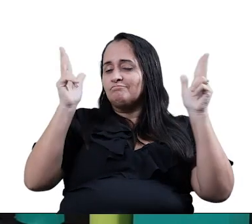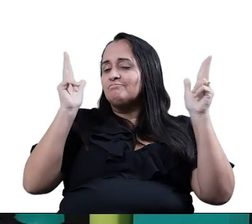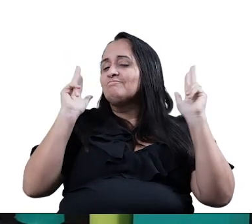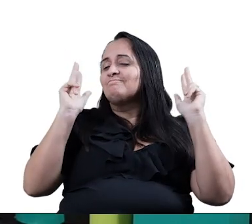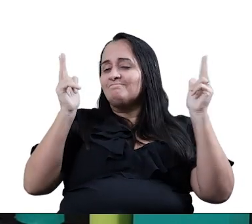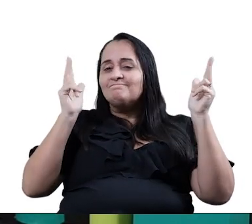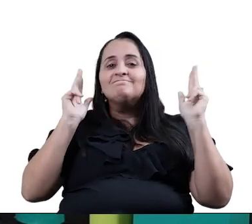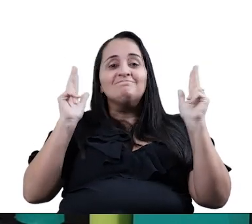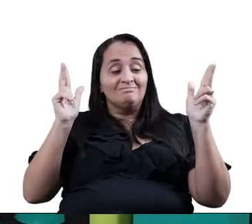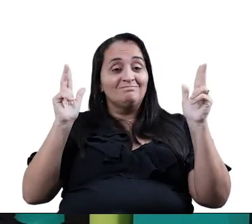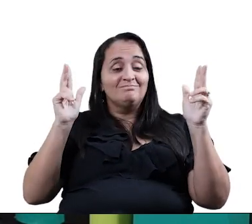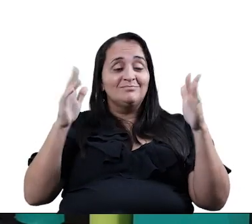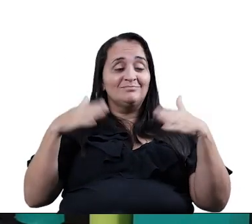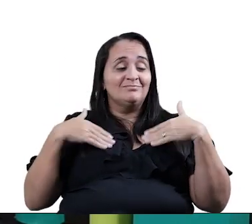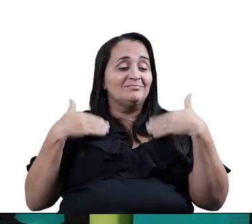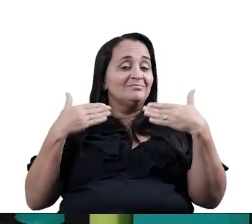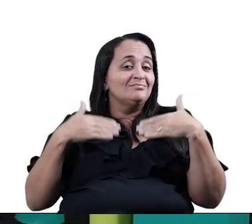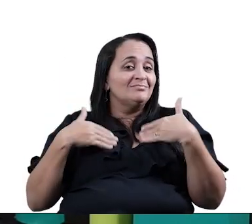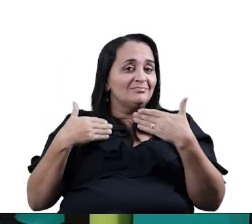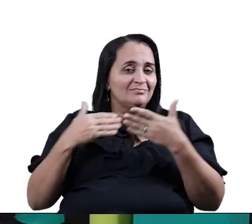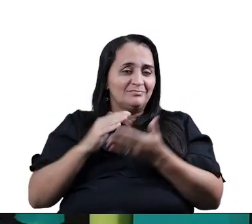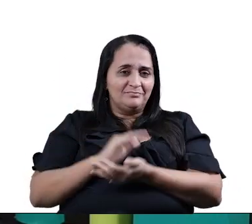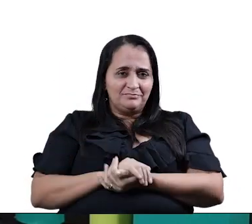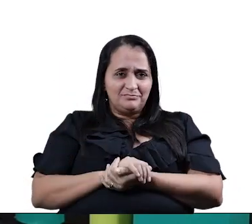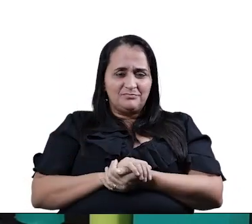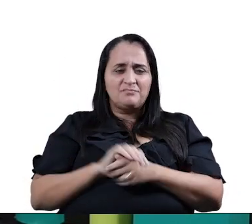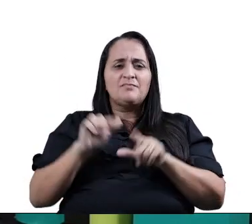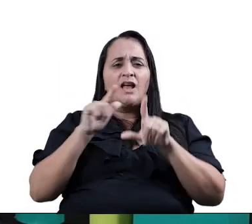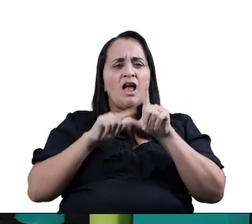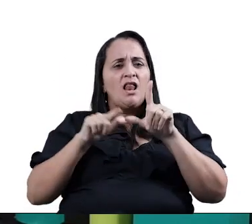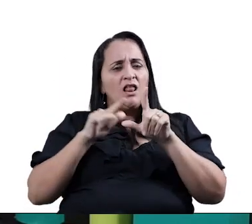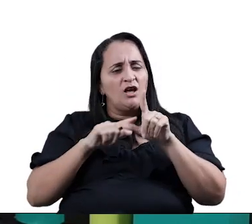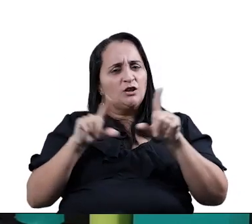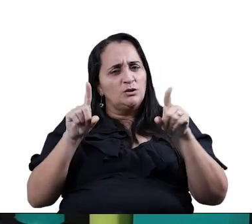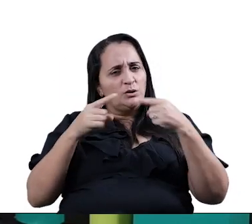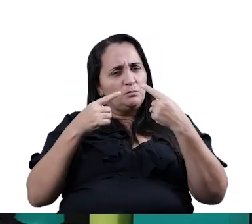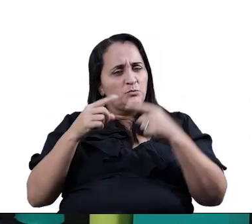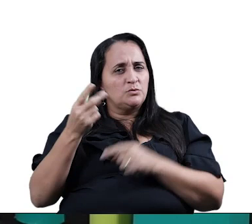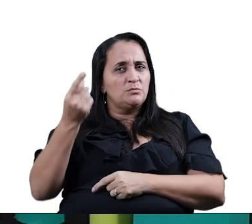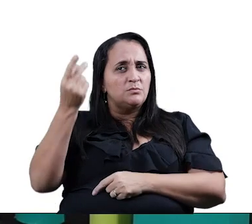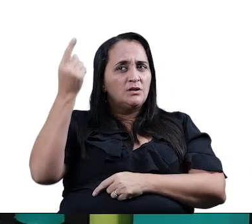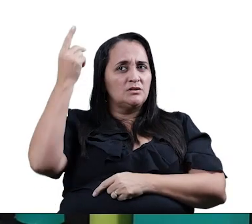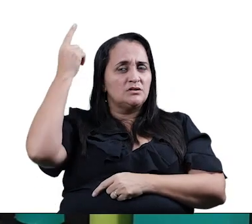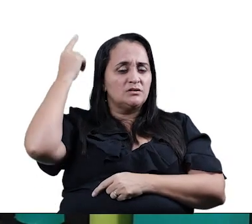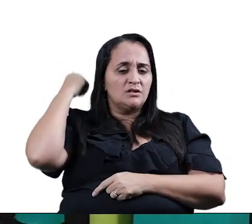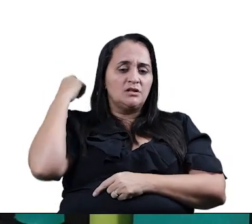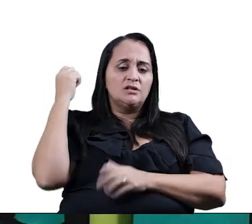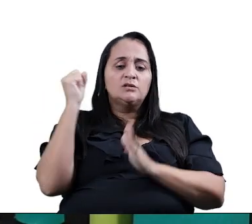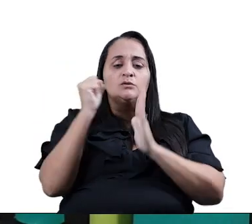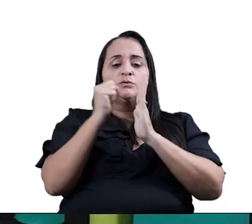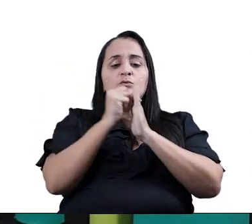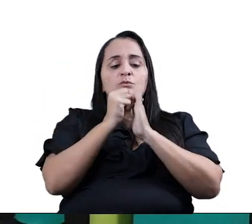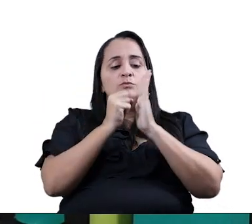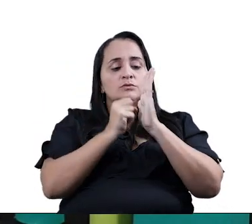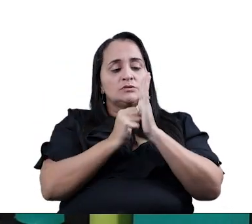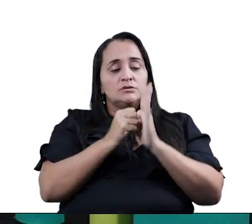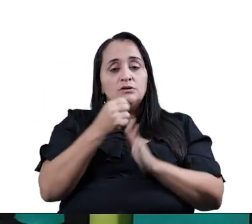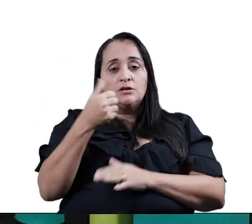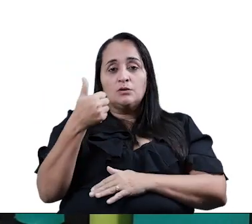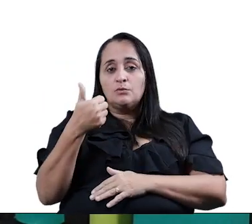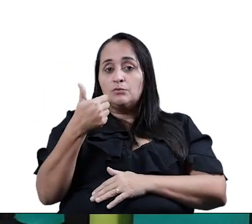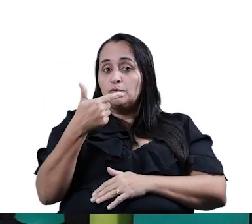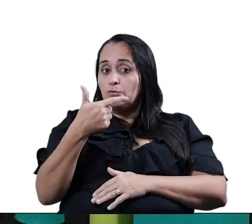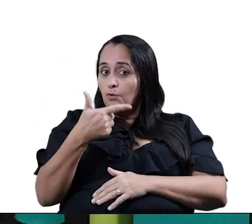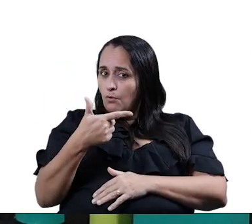certo? E a letra de canção surgiu lá no século XII, na língua portuguesa, com